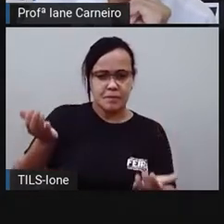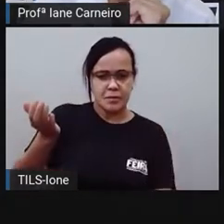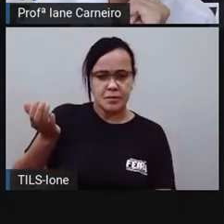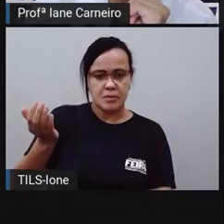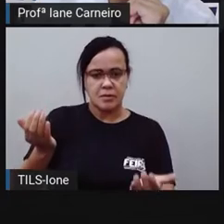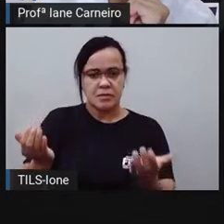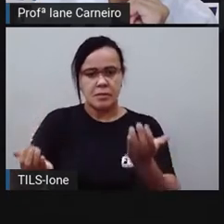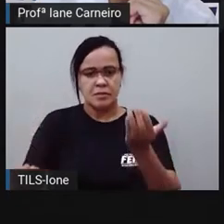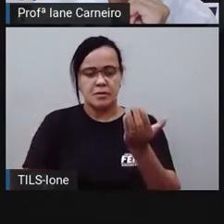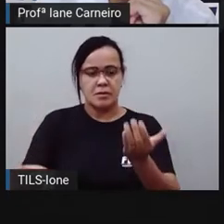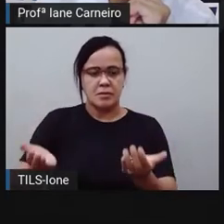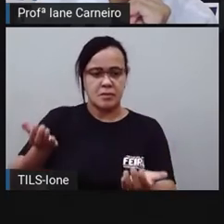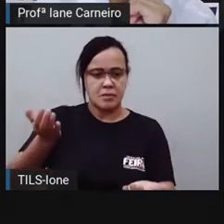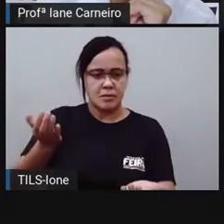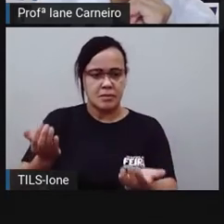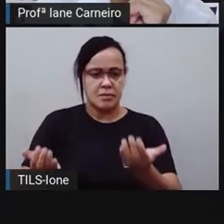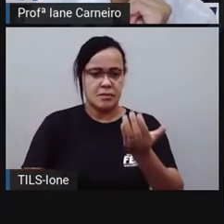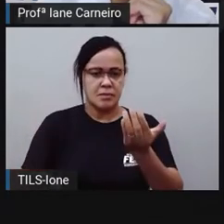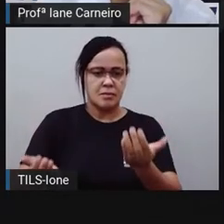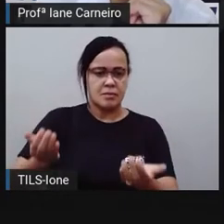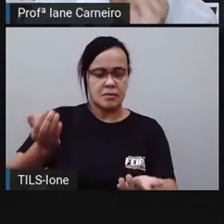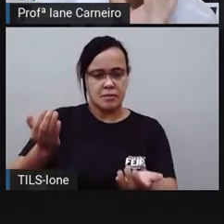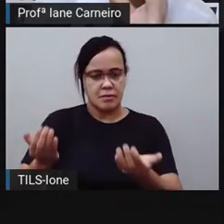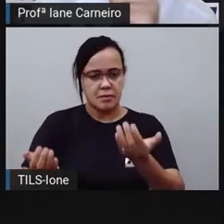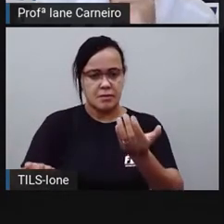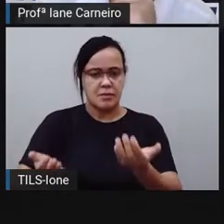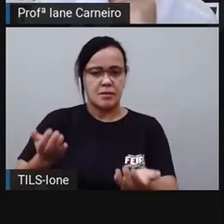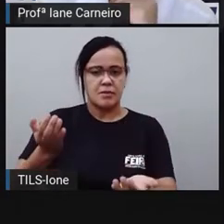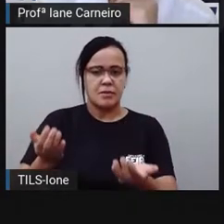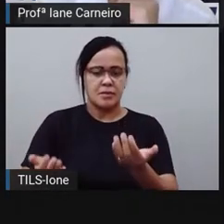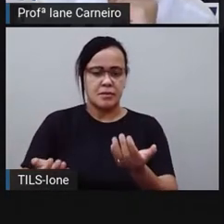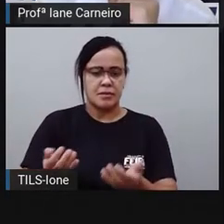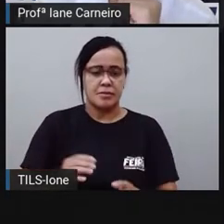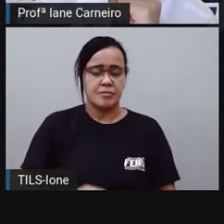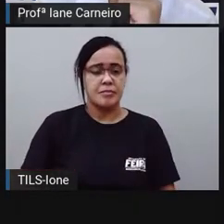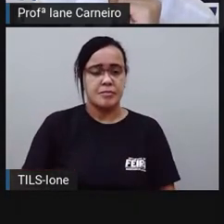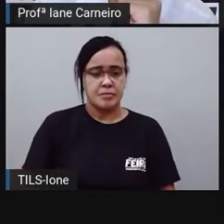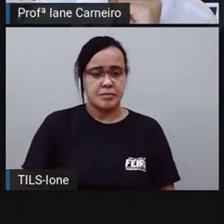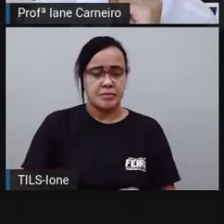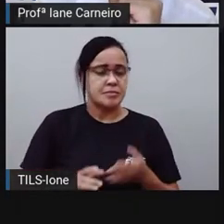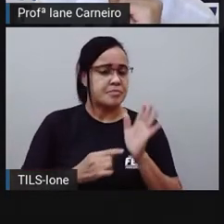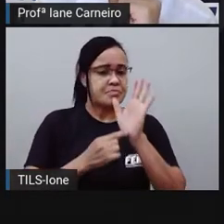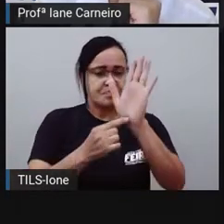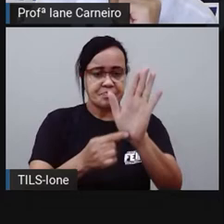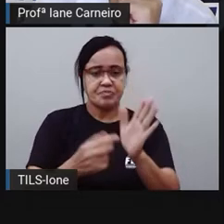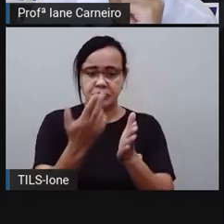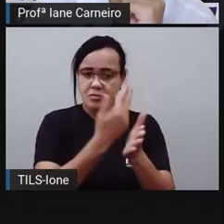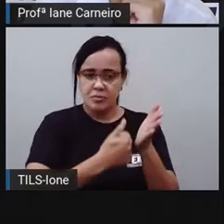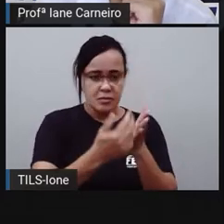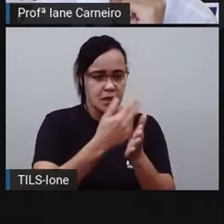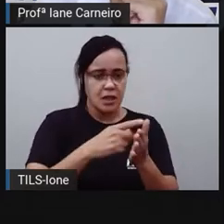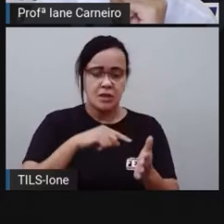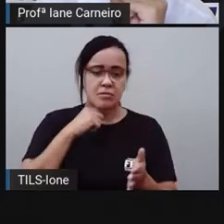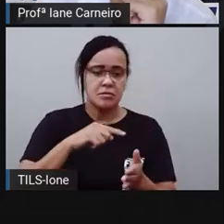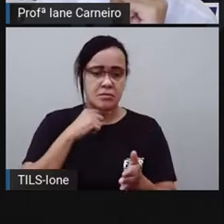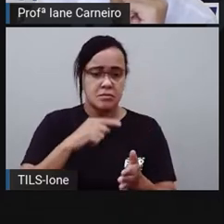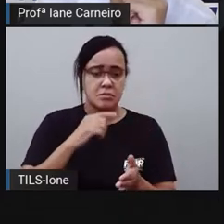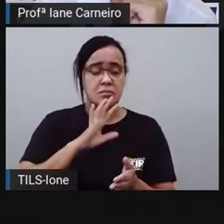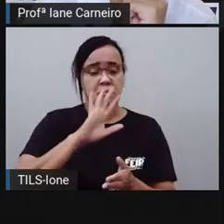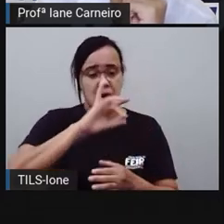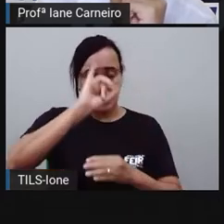Não está aparecendo aqui. Com essa balança que a Pró está explicando para vocês, né? Tem a parte de baixo,